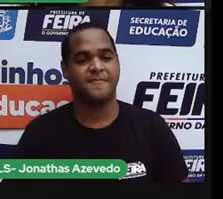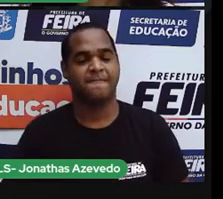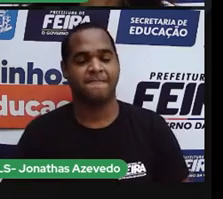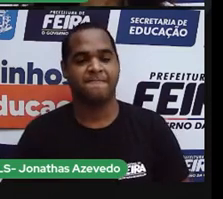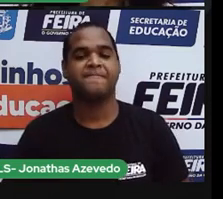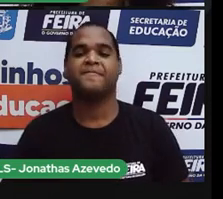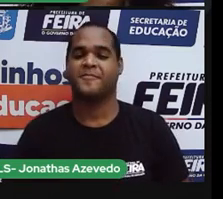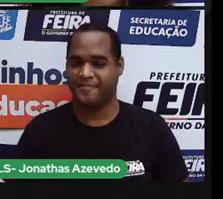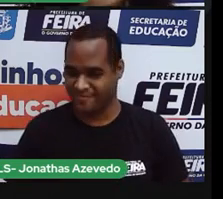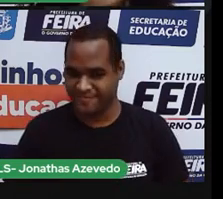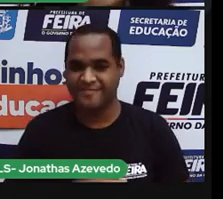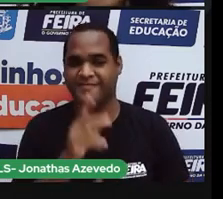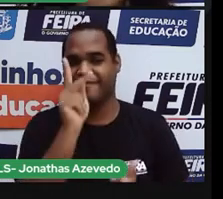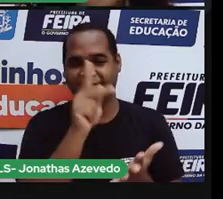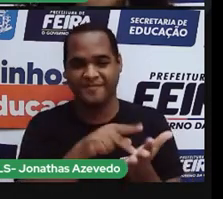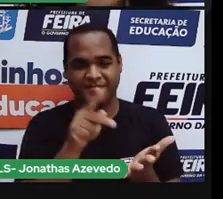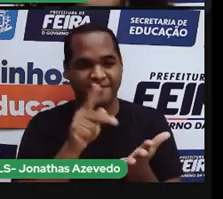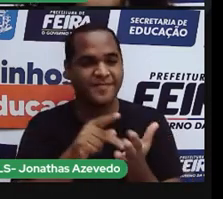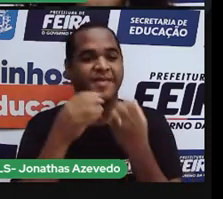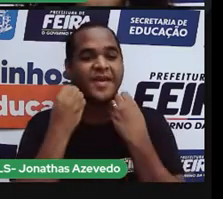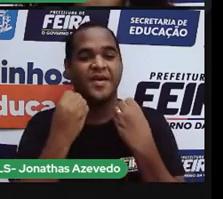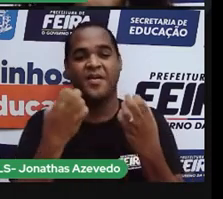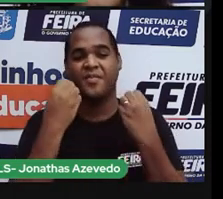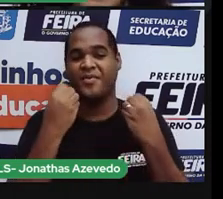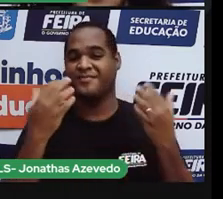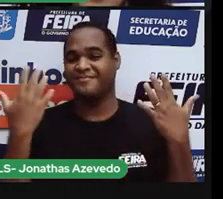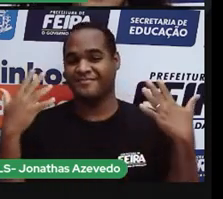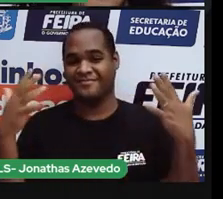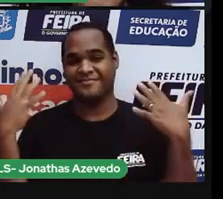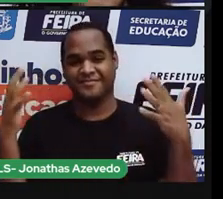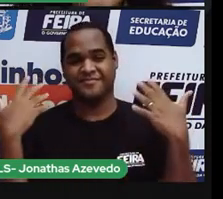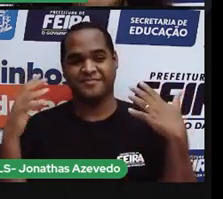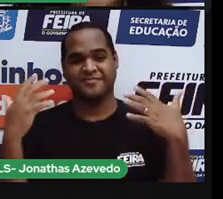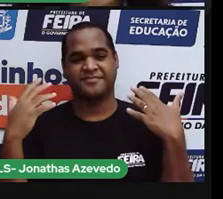Isso aí, gente. Muito bem.